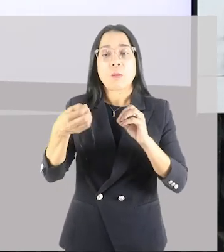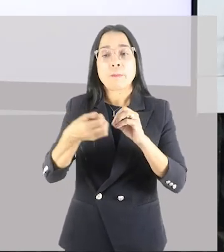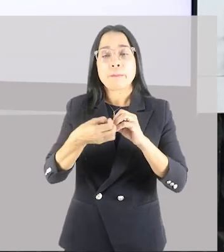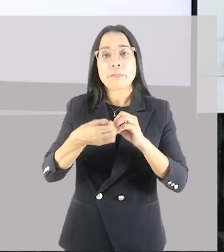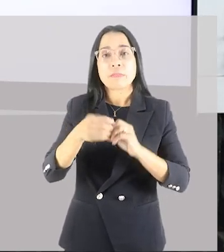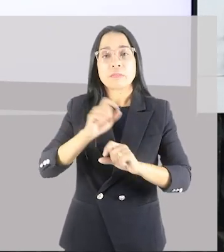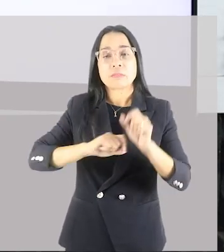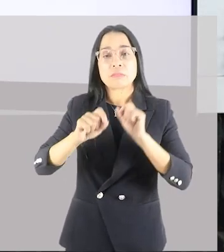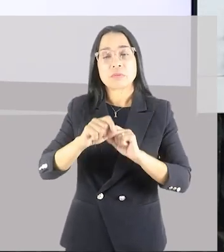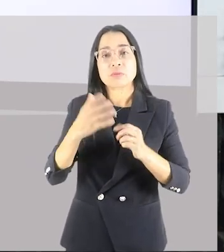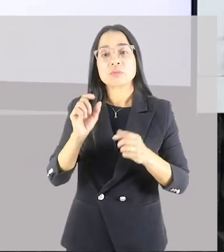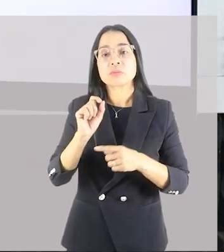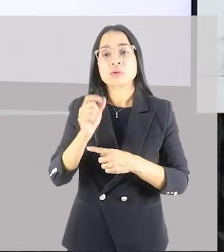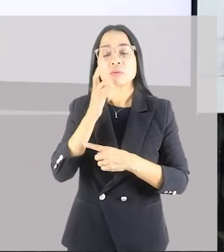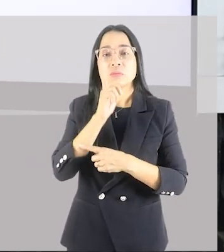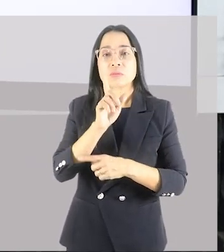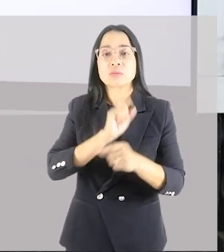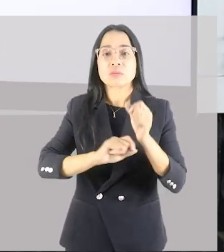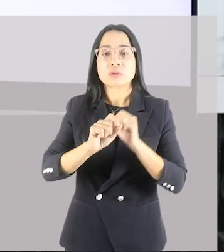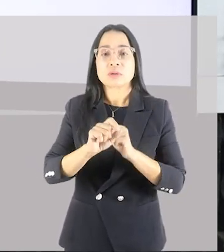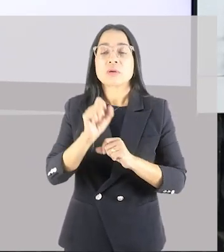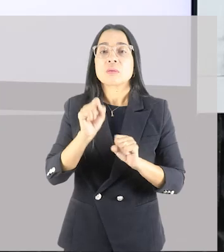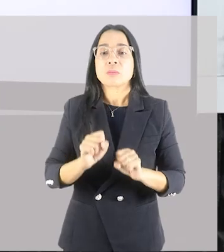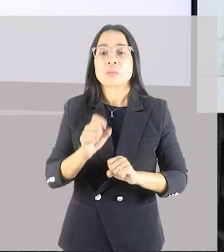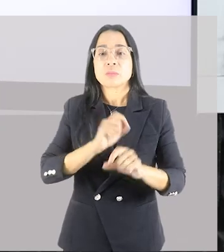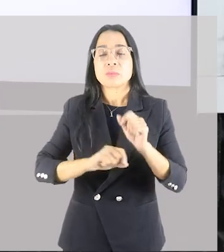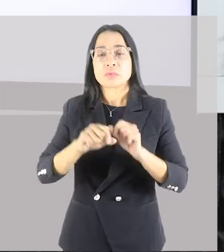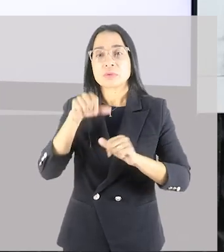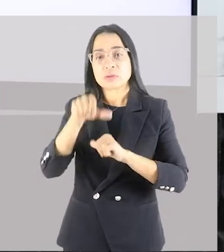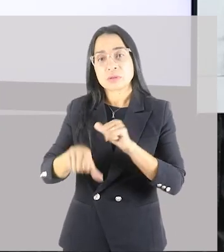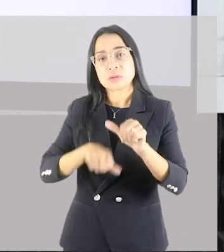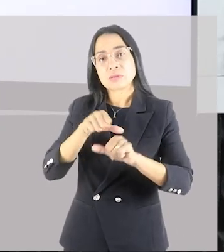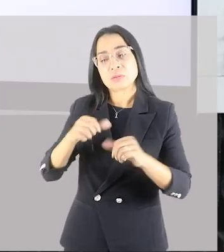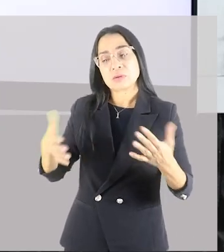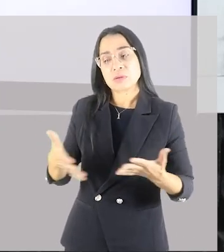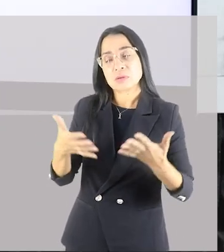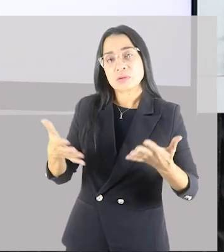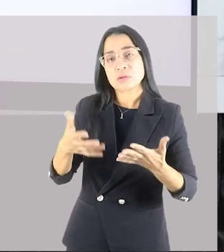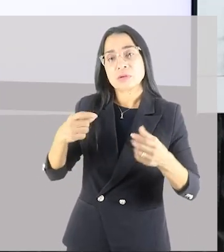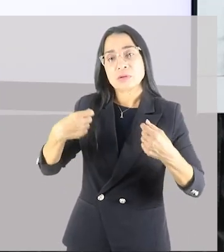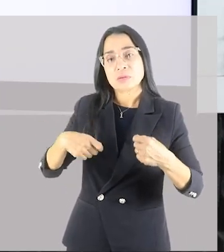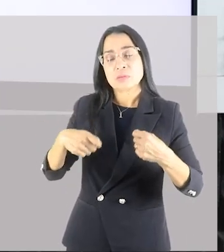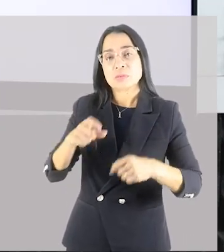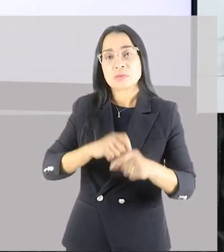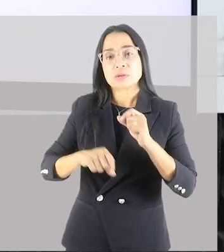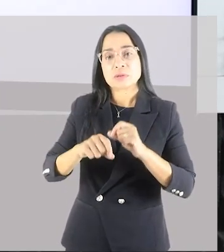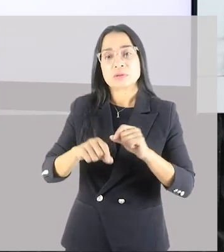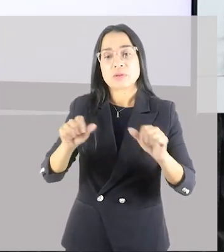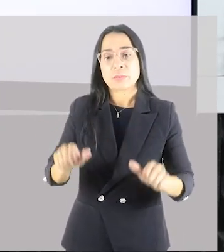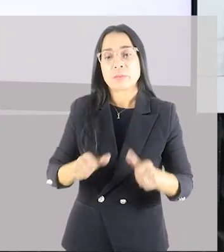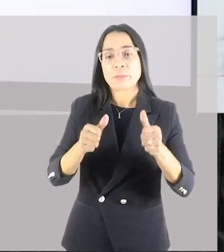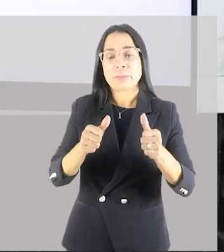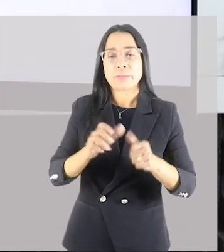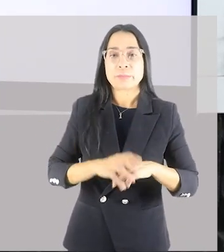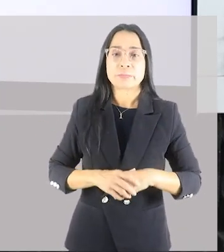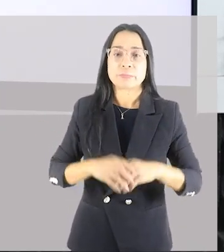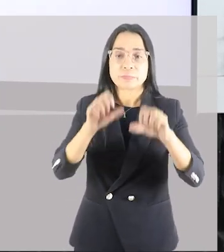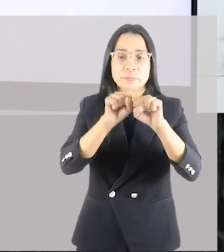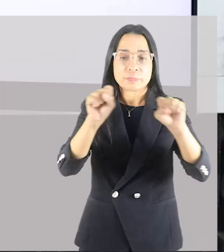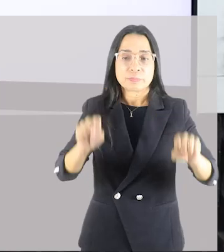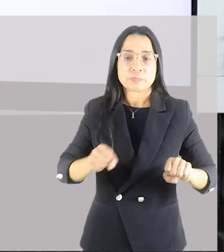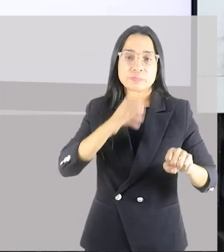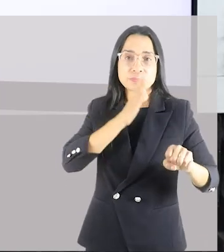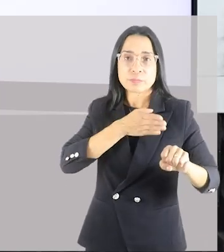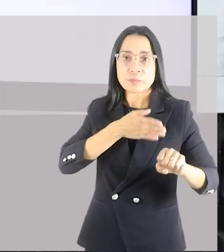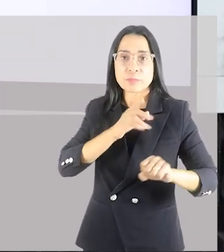à minha capacidade máxima, para poder gerar o estímulo necessário de melhora do sistema cardiovascular,